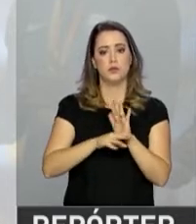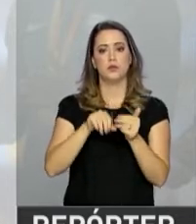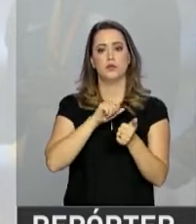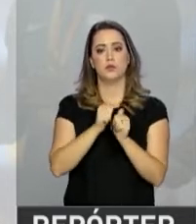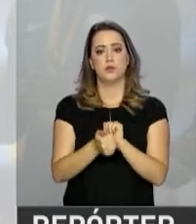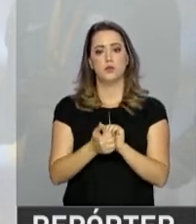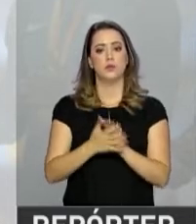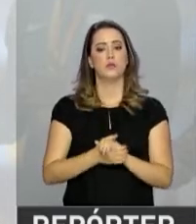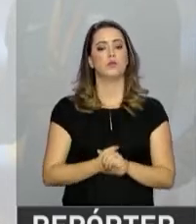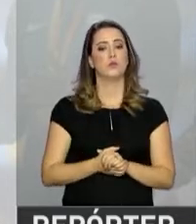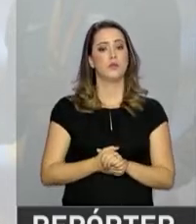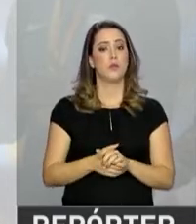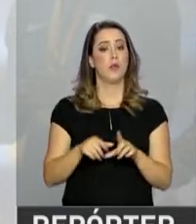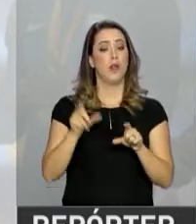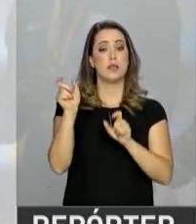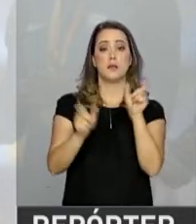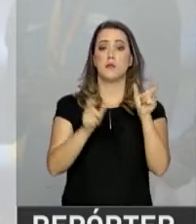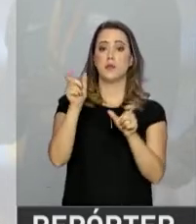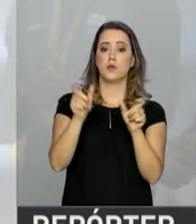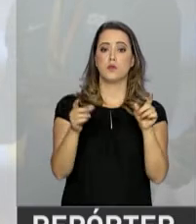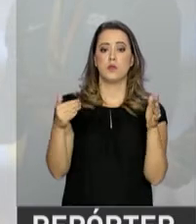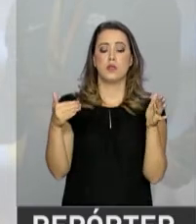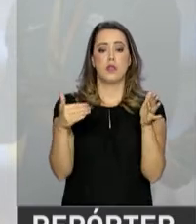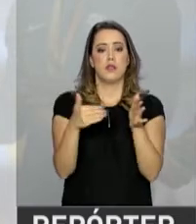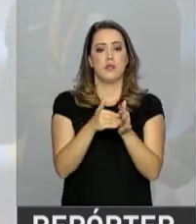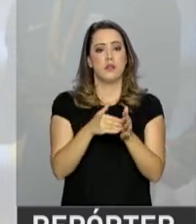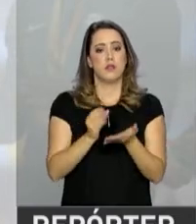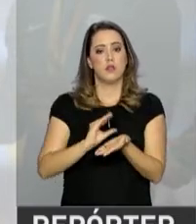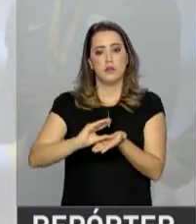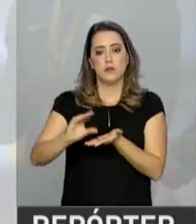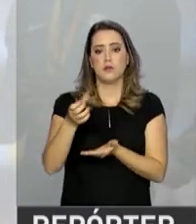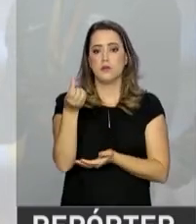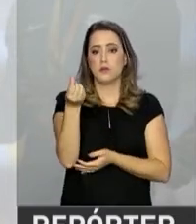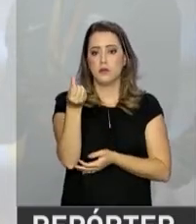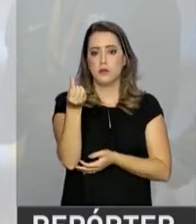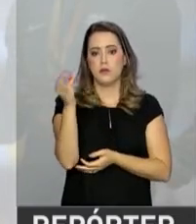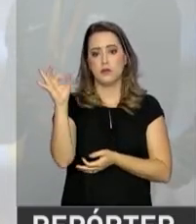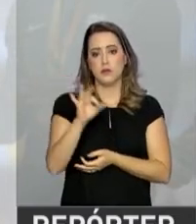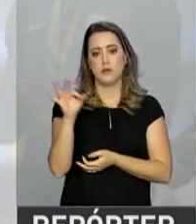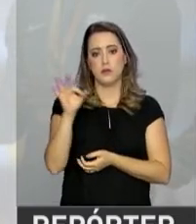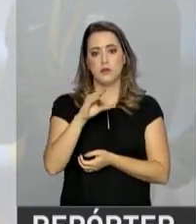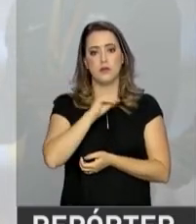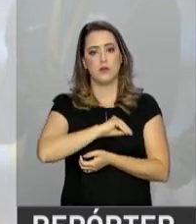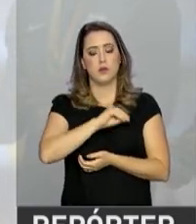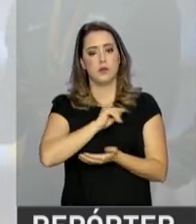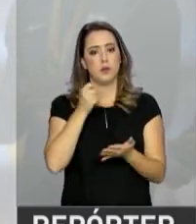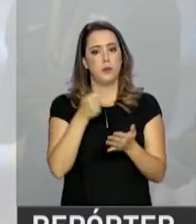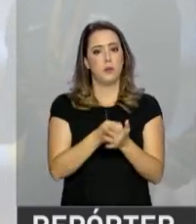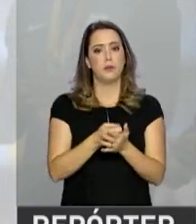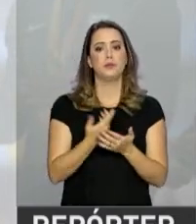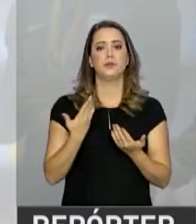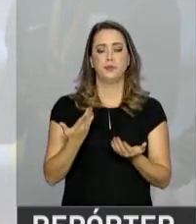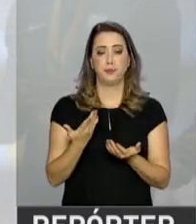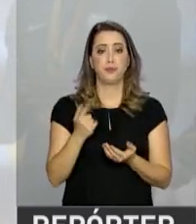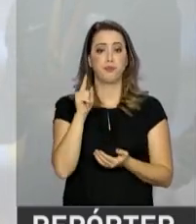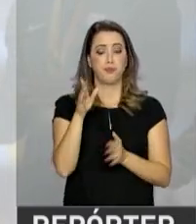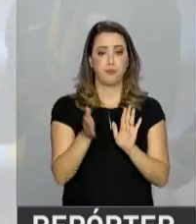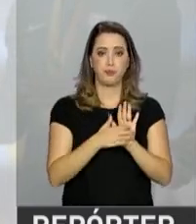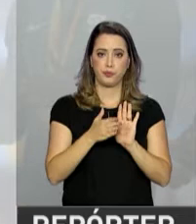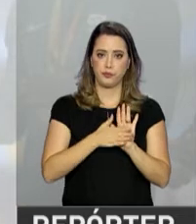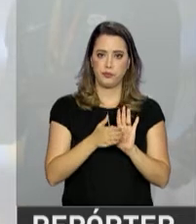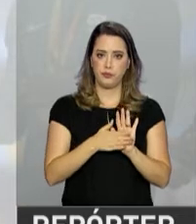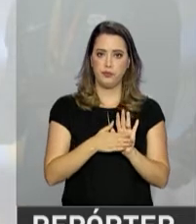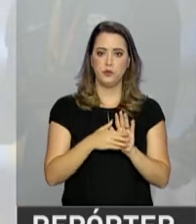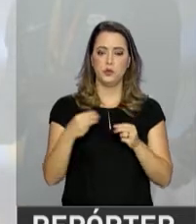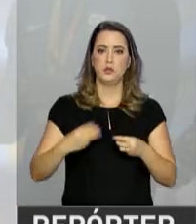atletas. Já as pessoas físicas podem destinar até 6% do imposto a pagar. Uma proposta do